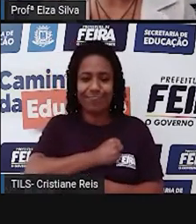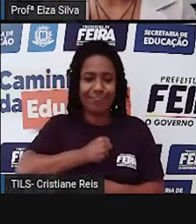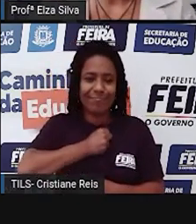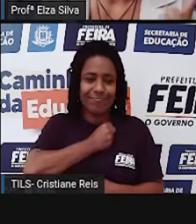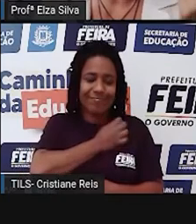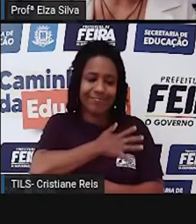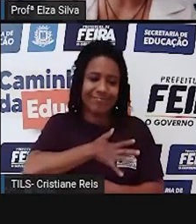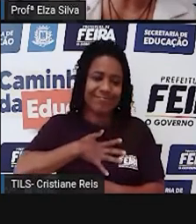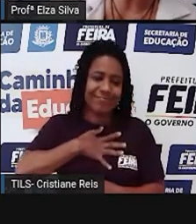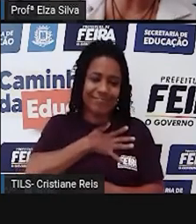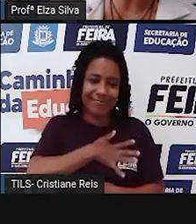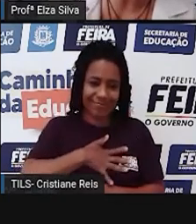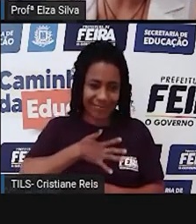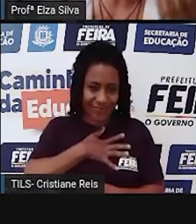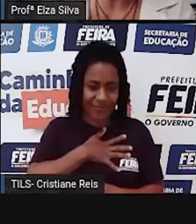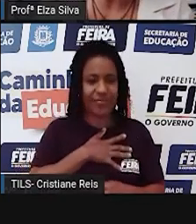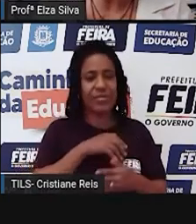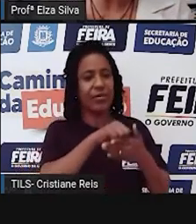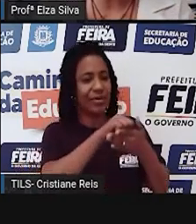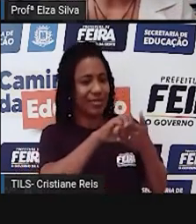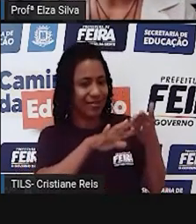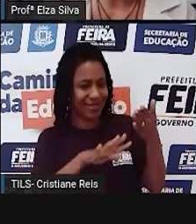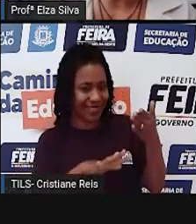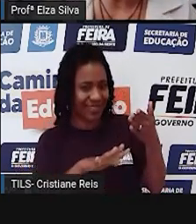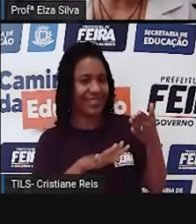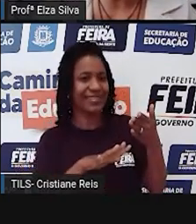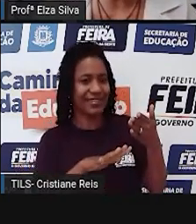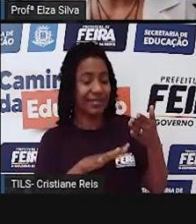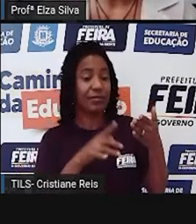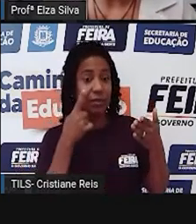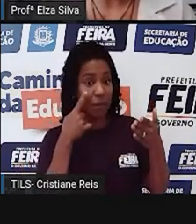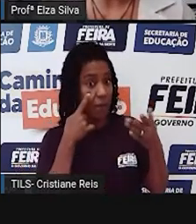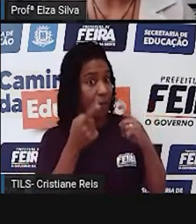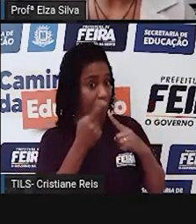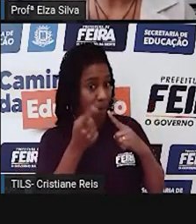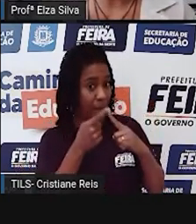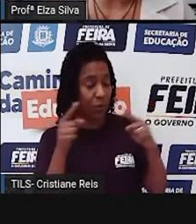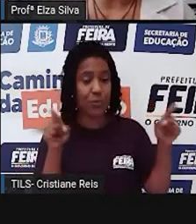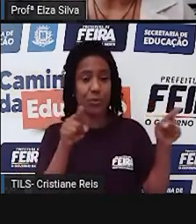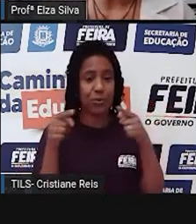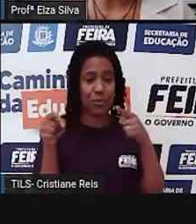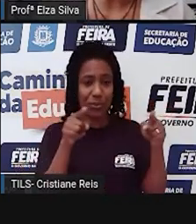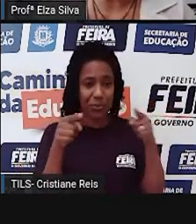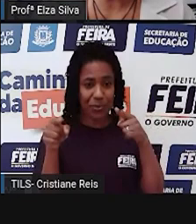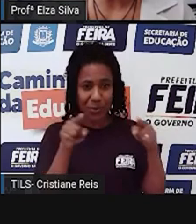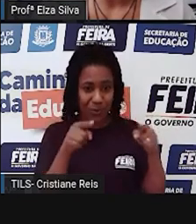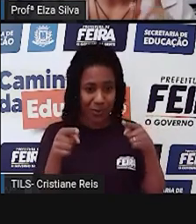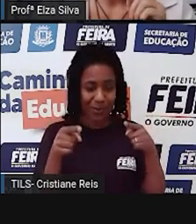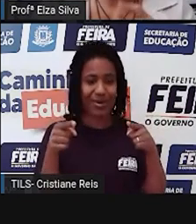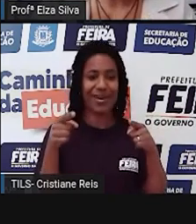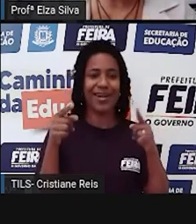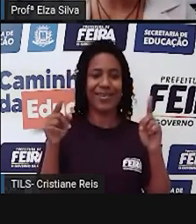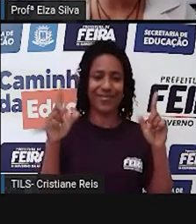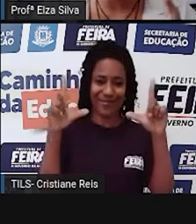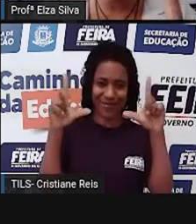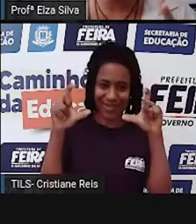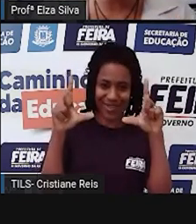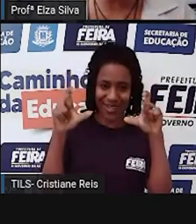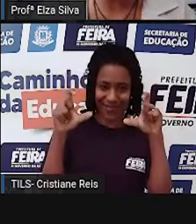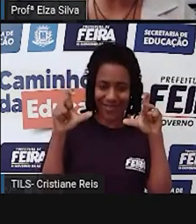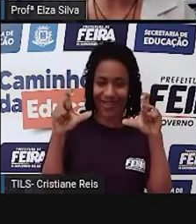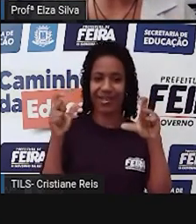atividade a partir da escuta da música Photography by Ed Sheeran. Ok? Let's go!